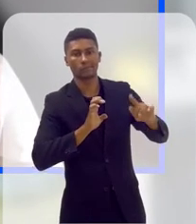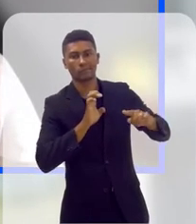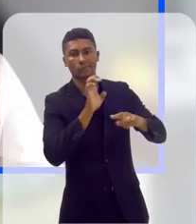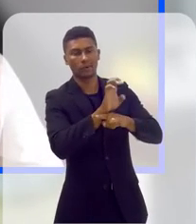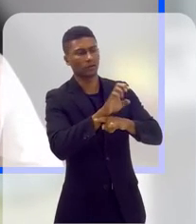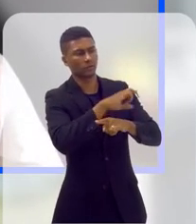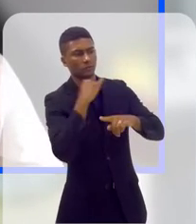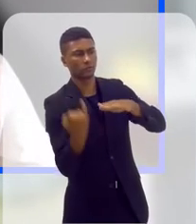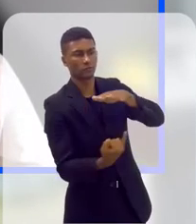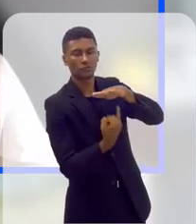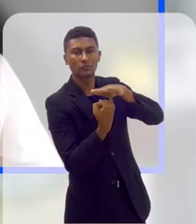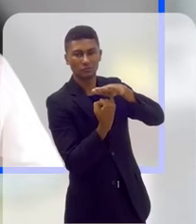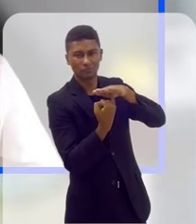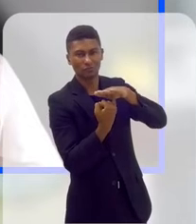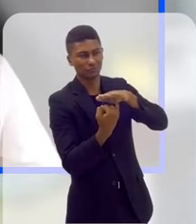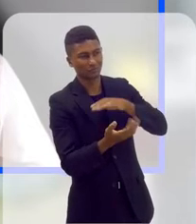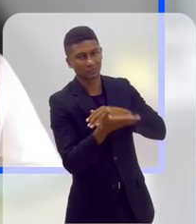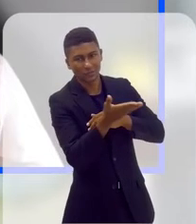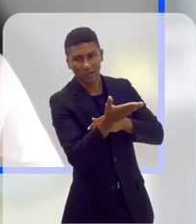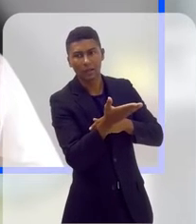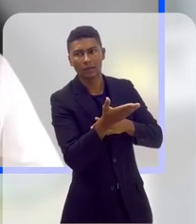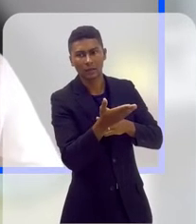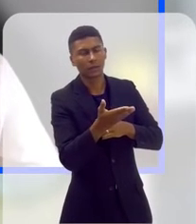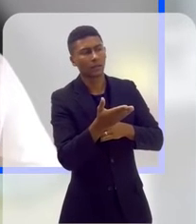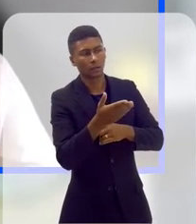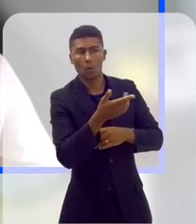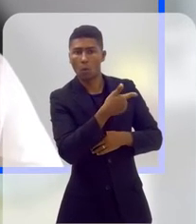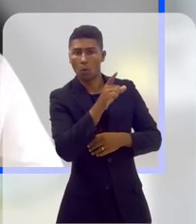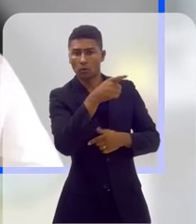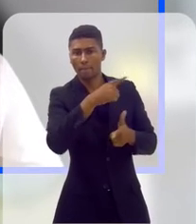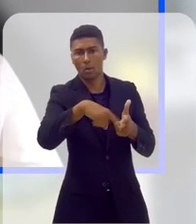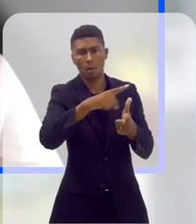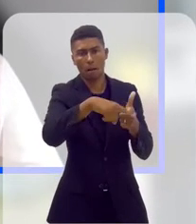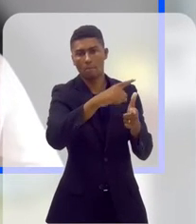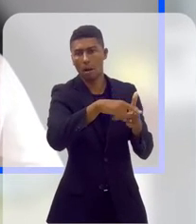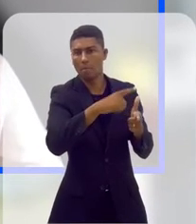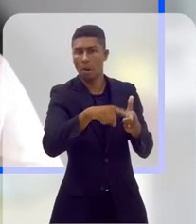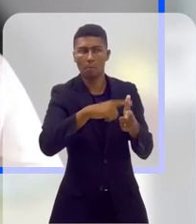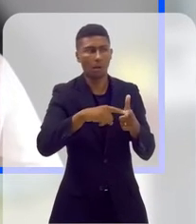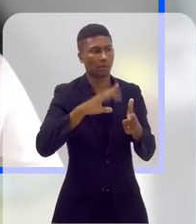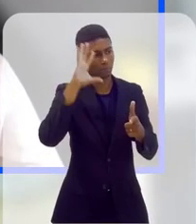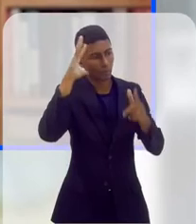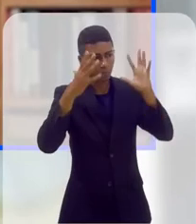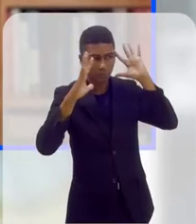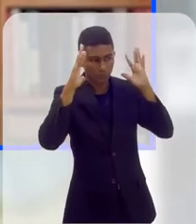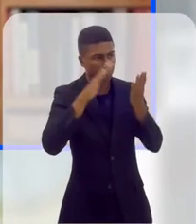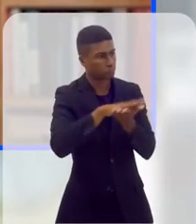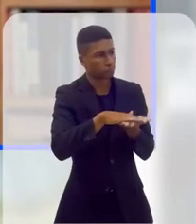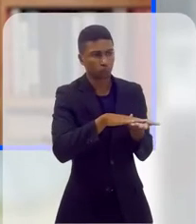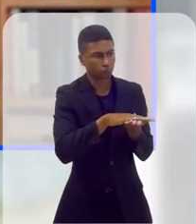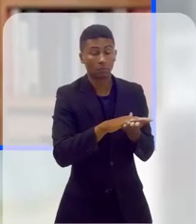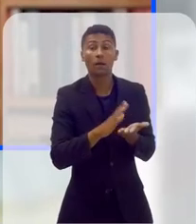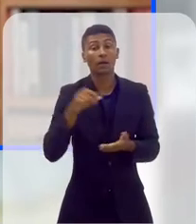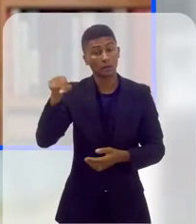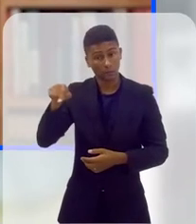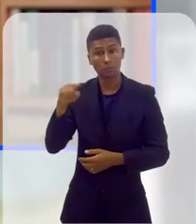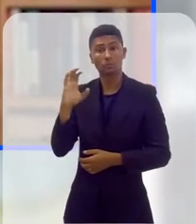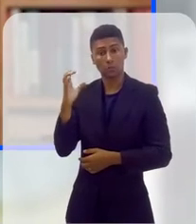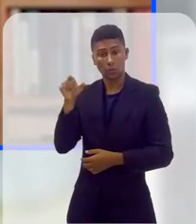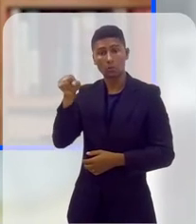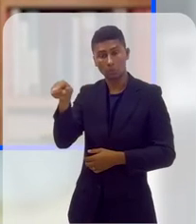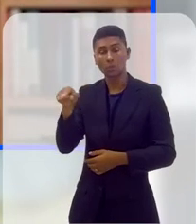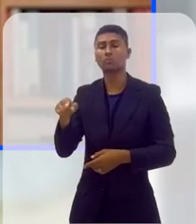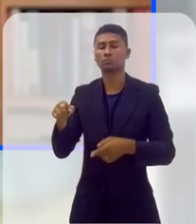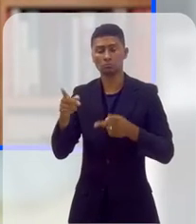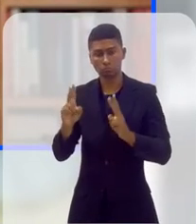visto que o ambulatório estadual, que fica no IED, no Instituto de Endocrinologia e Diabetes, tem passado por alguns problemas